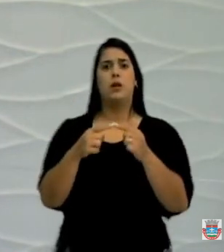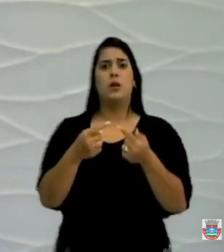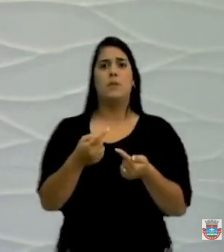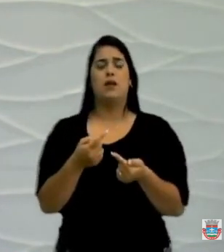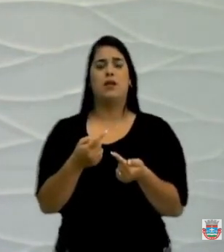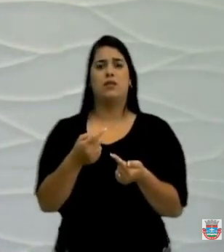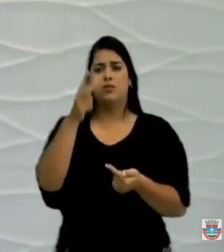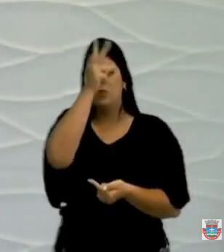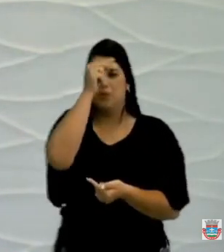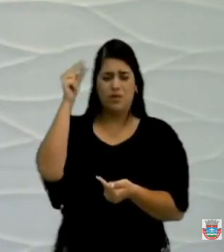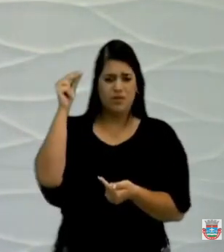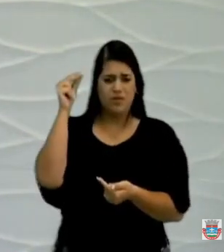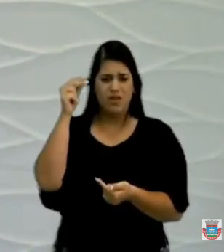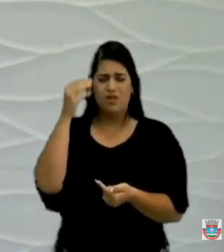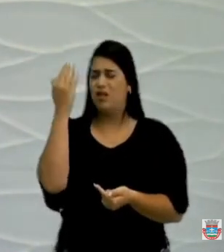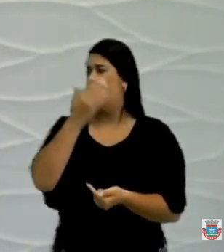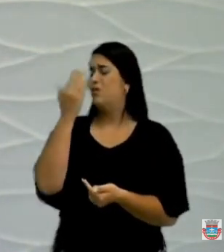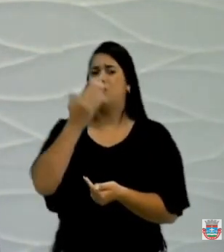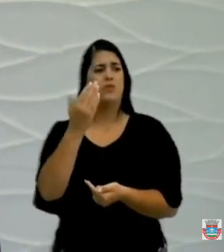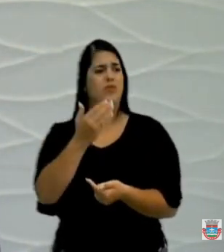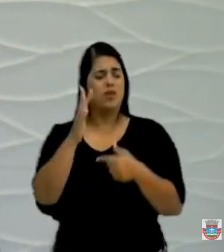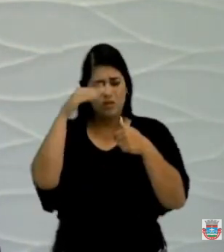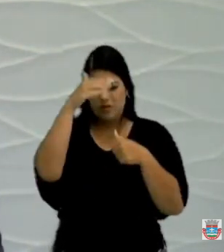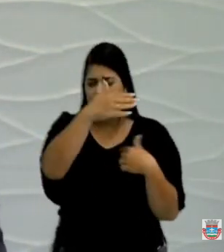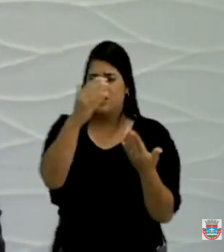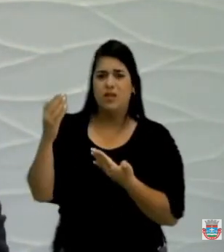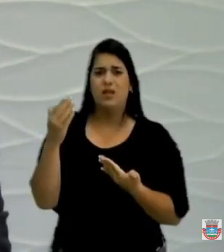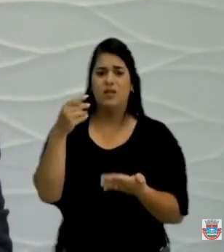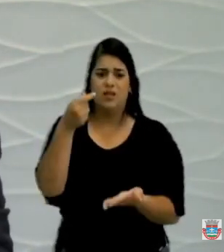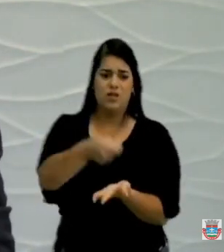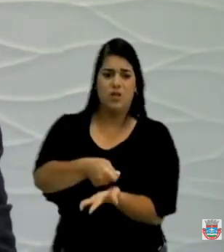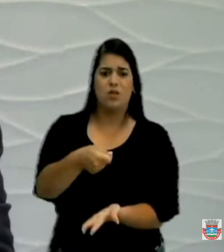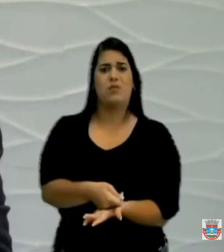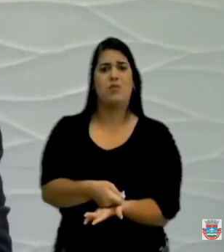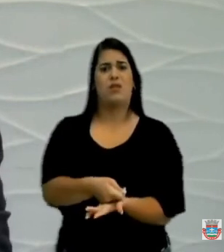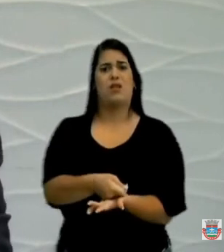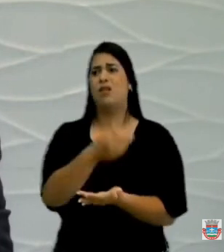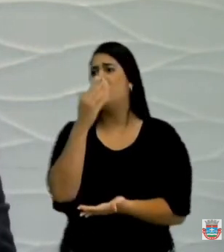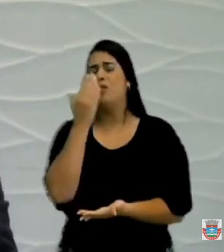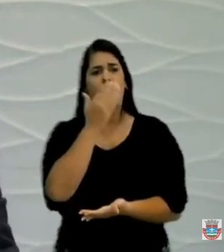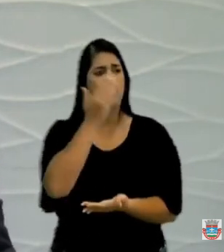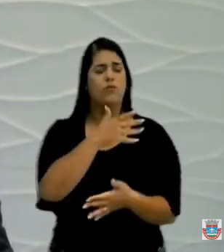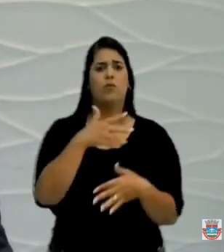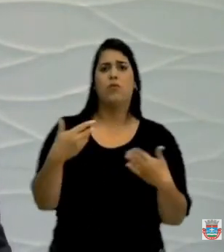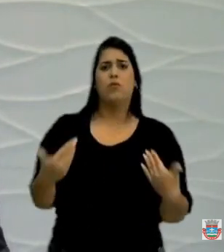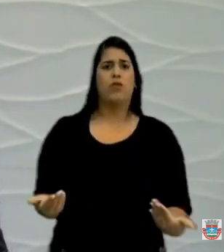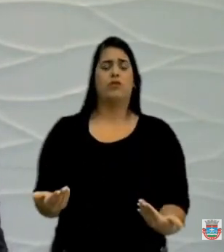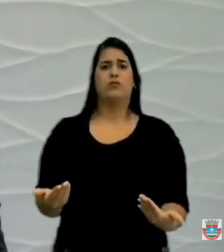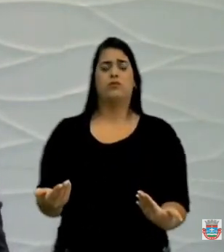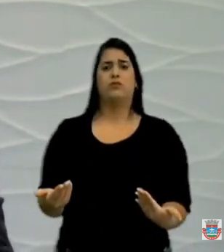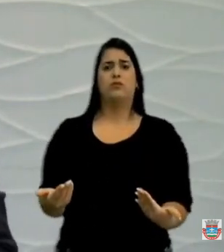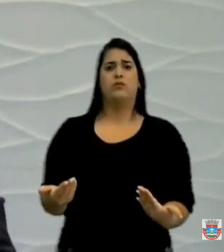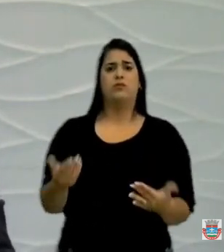eu não vejo vossas excelências cobrar do prefeito do município, a qual vossas excelências defendem,